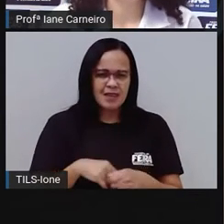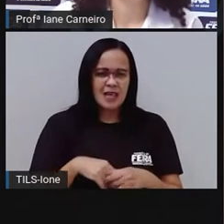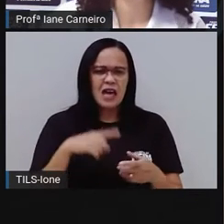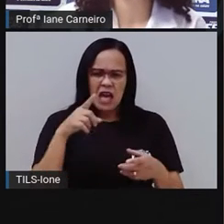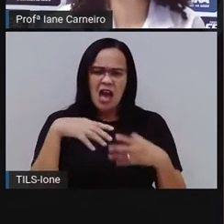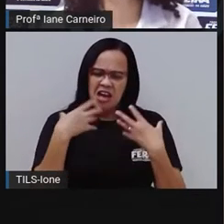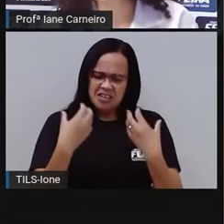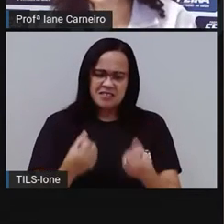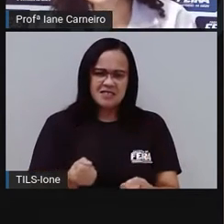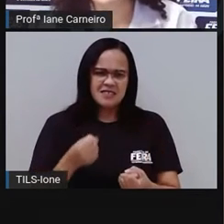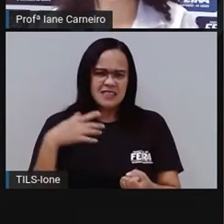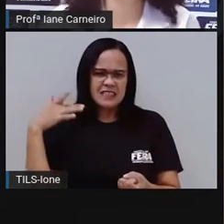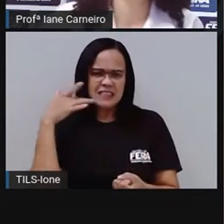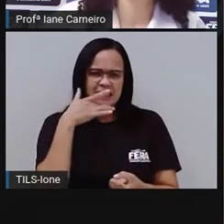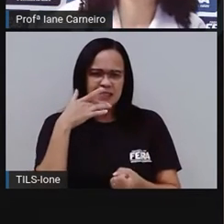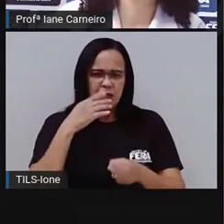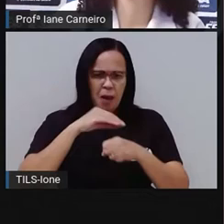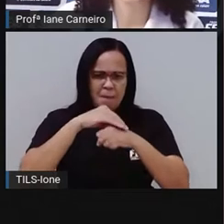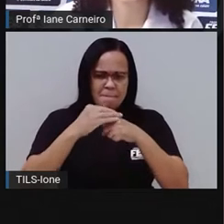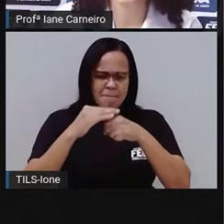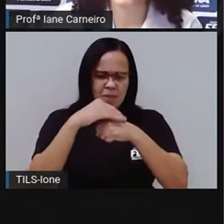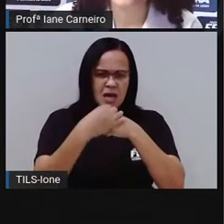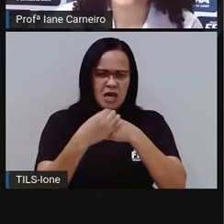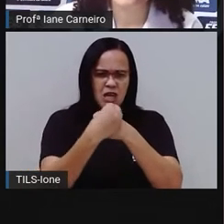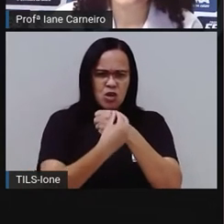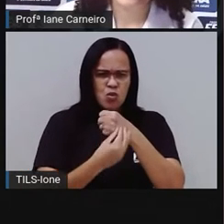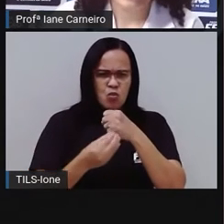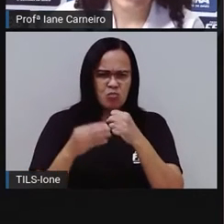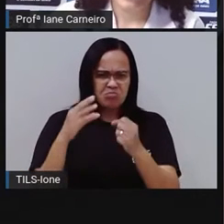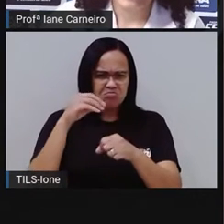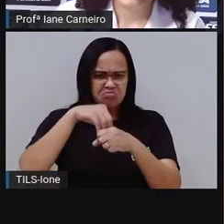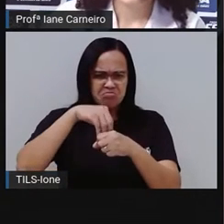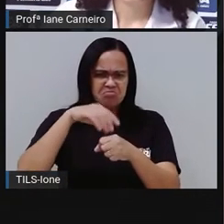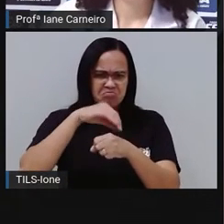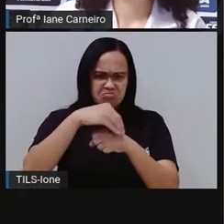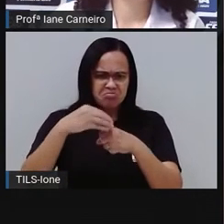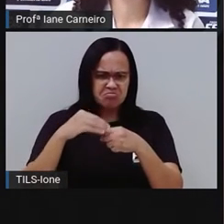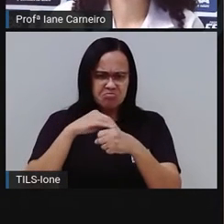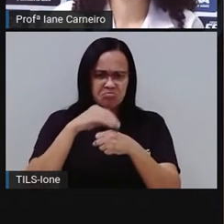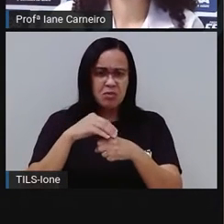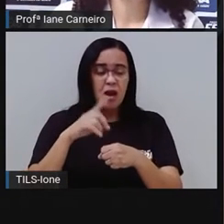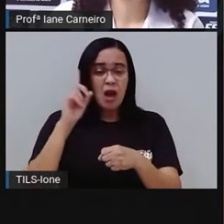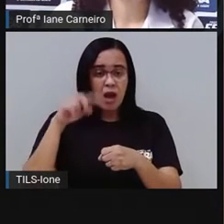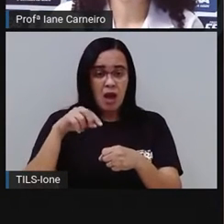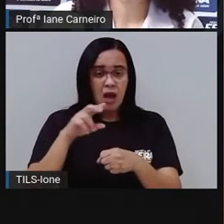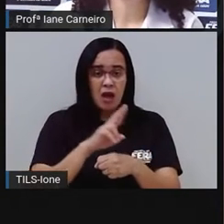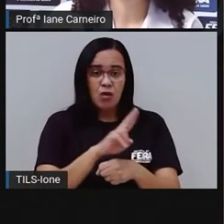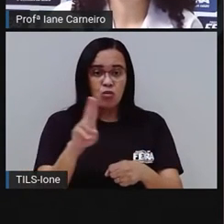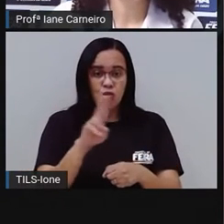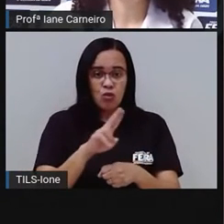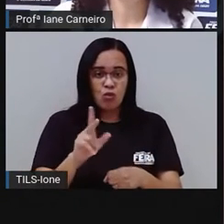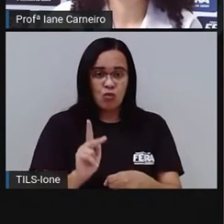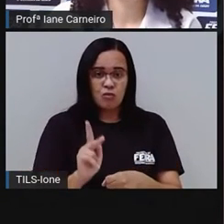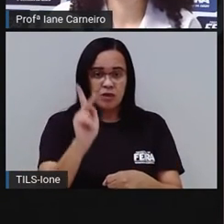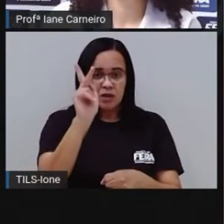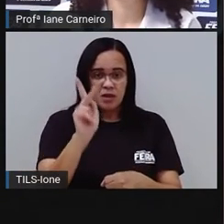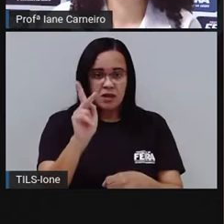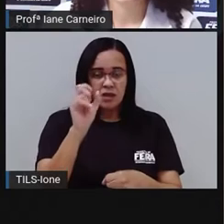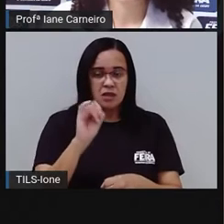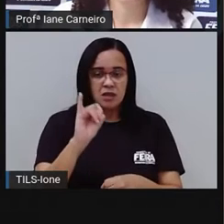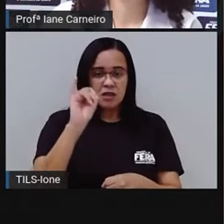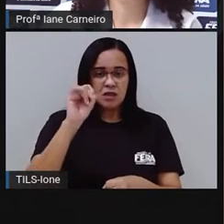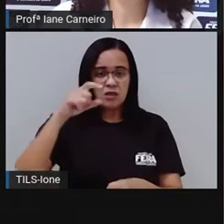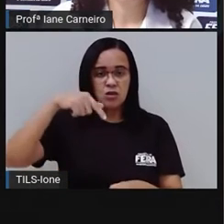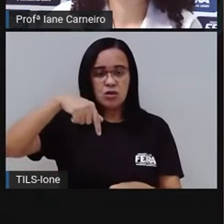a casca peludinha. Este fruto é o... Kiwi. Eita, que uma delícia kiwi.